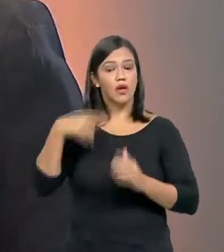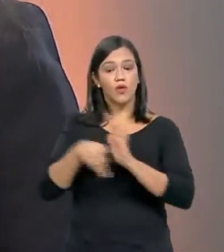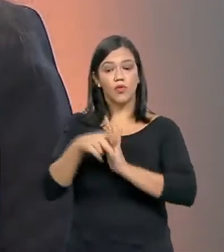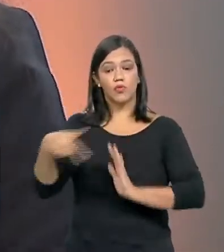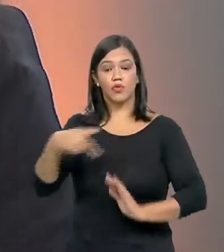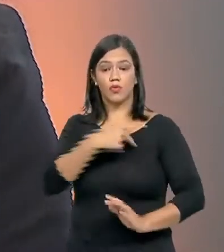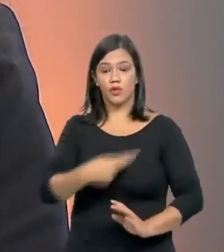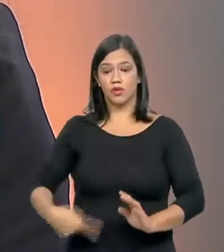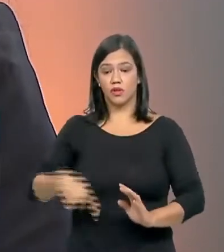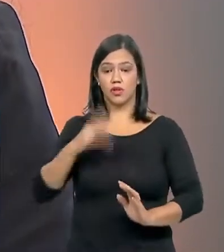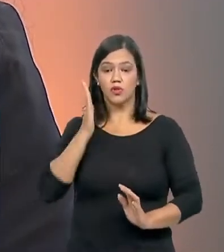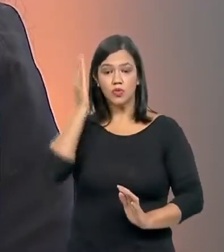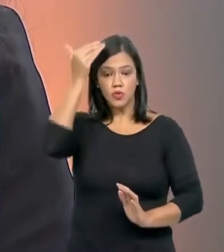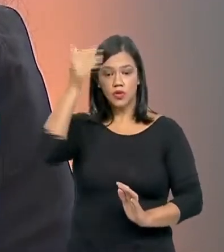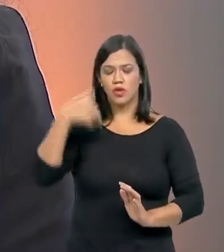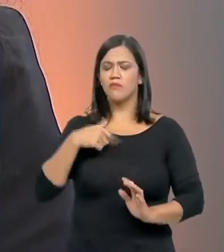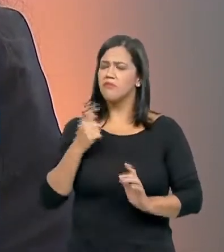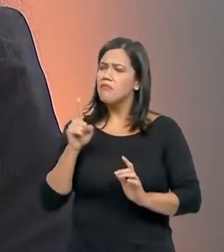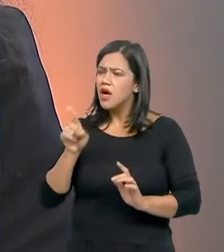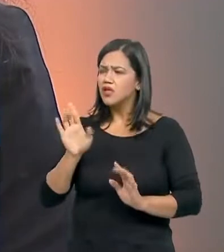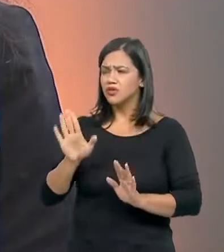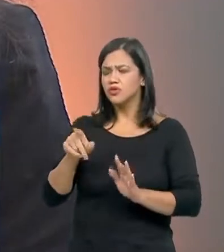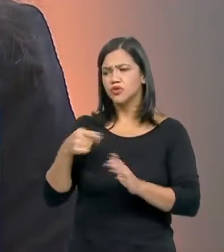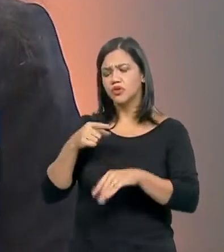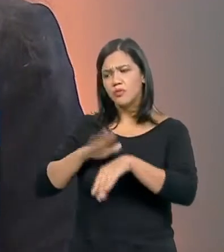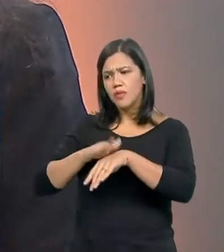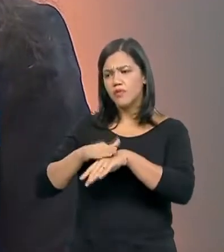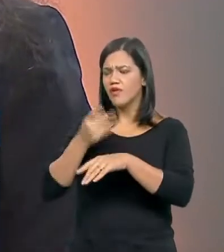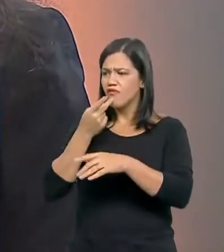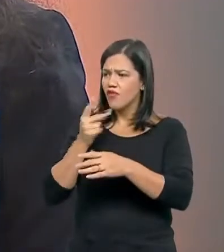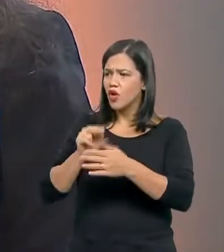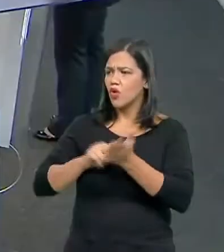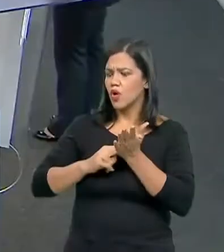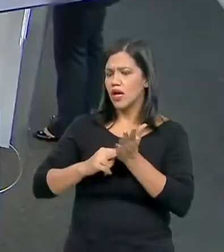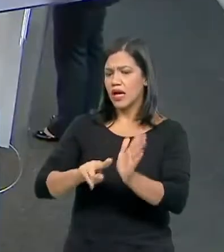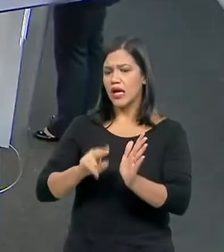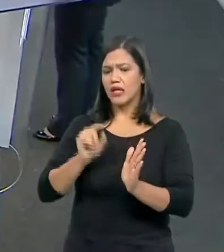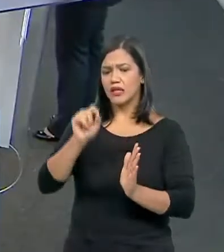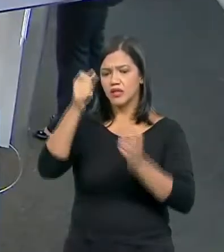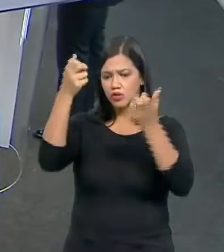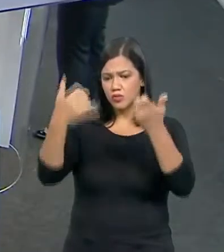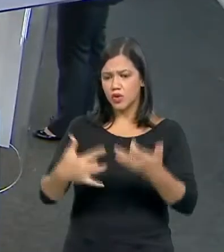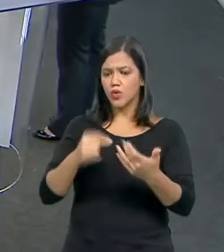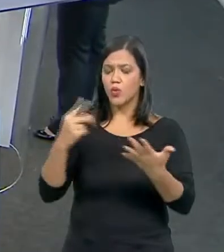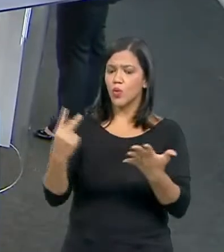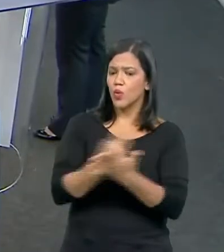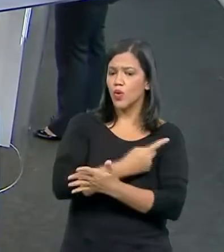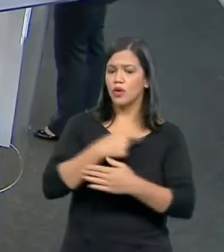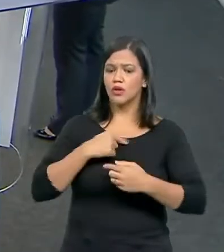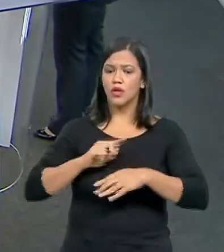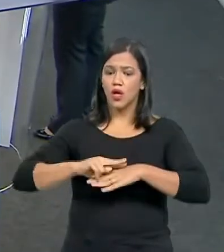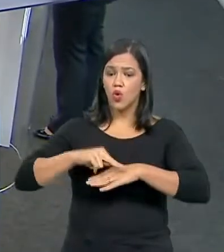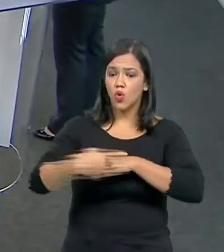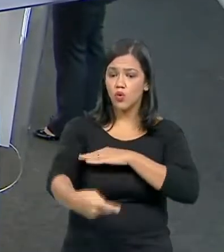Mas, época, o senhor chegou a soltar uma nota na qual o senhor fala sobre consequências imprevisíveis. Na